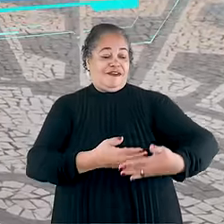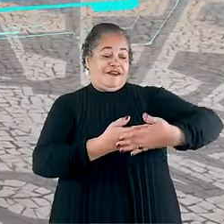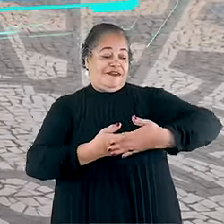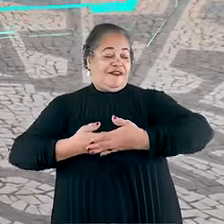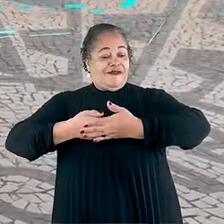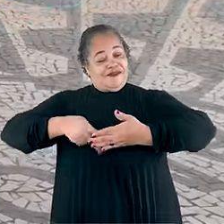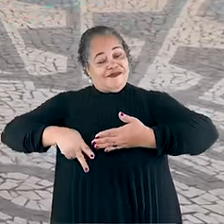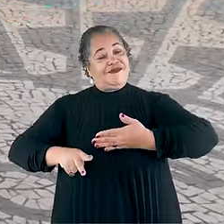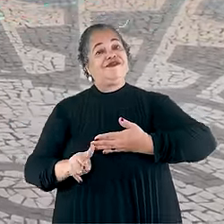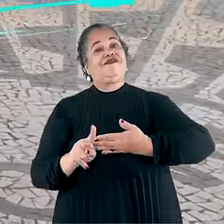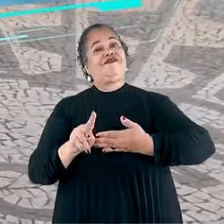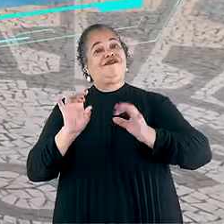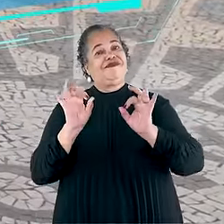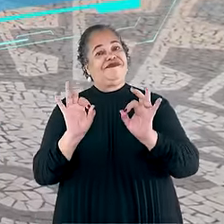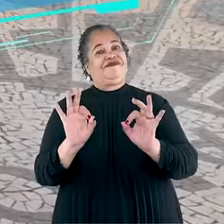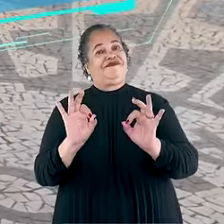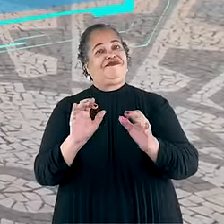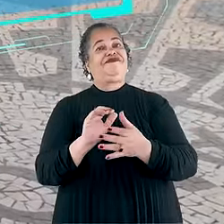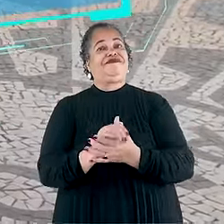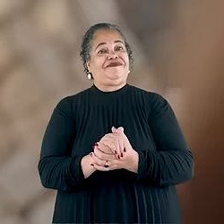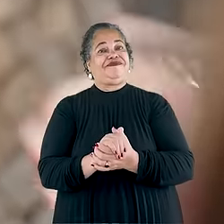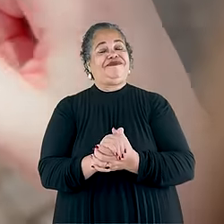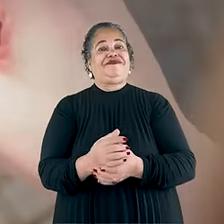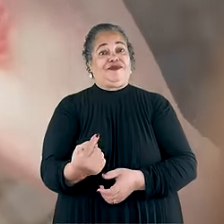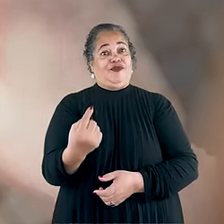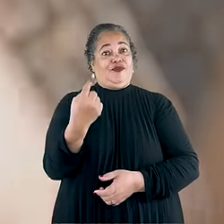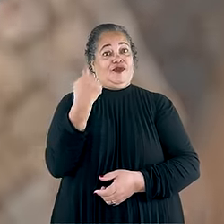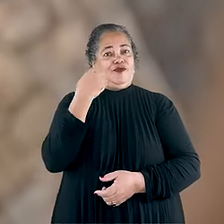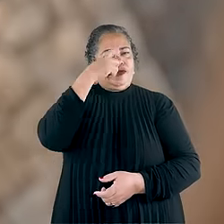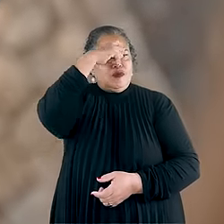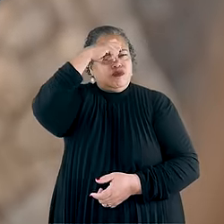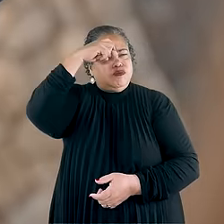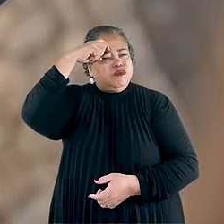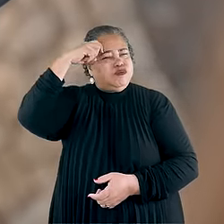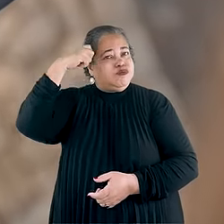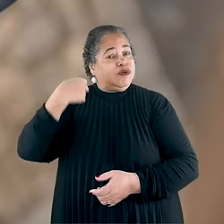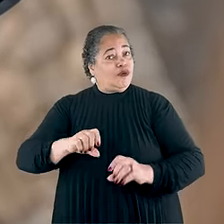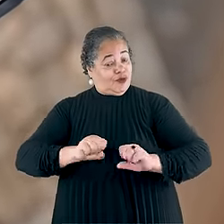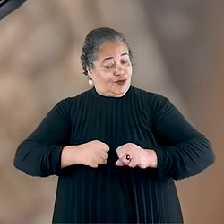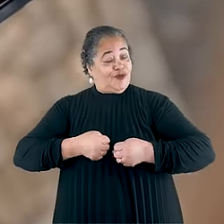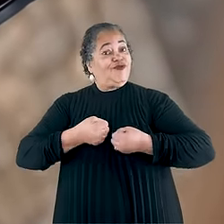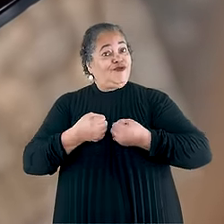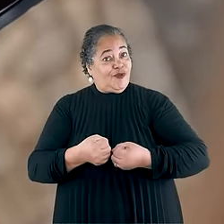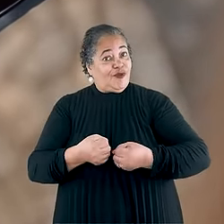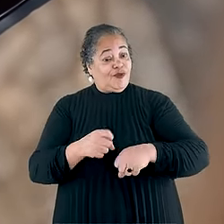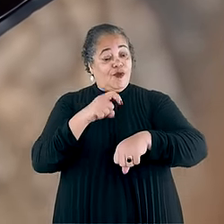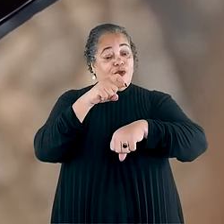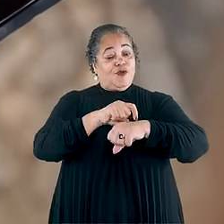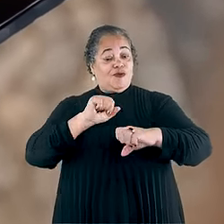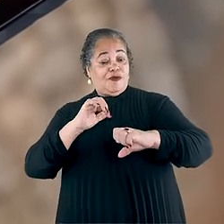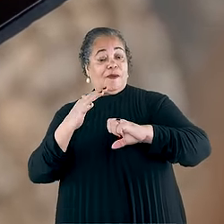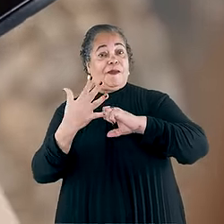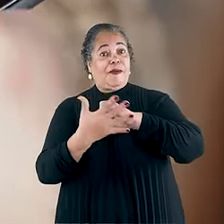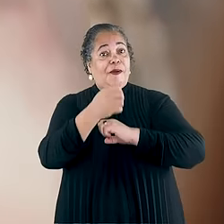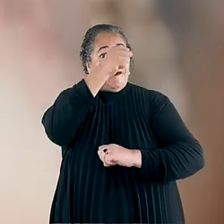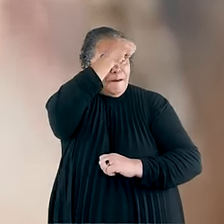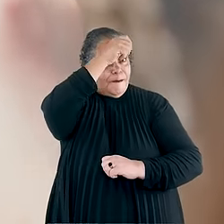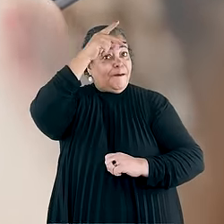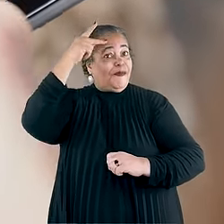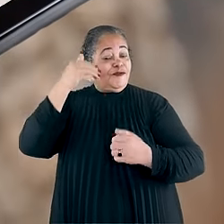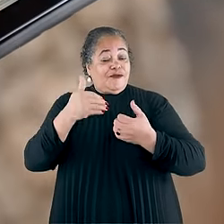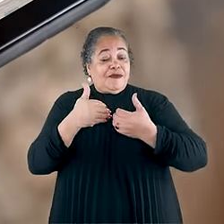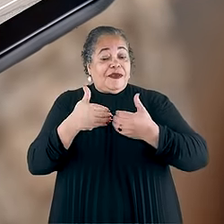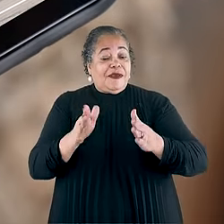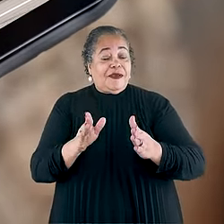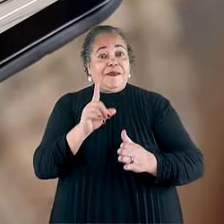de nascidos vivos com pré-natal adequado. E quando mais precisou, o trabalho foi reforçado. Na pandemia,